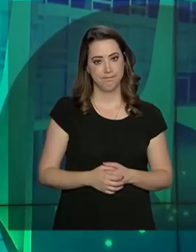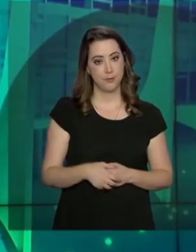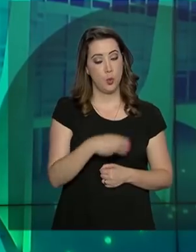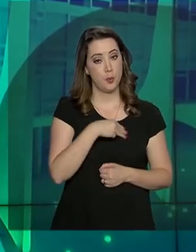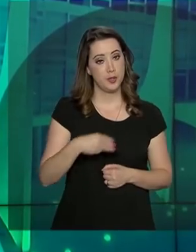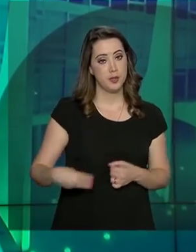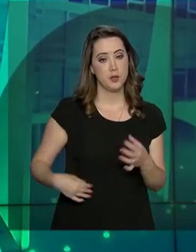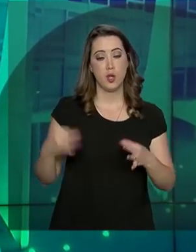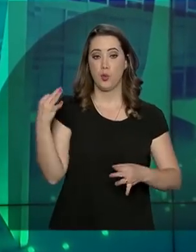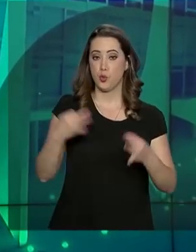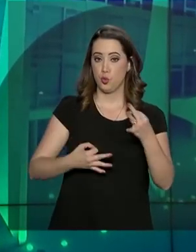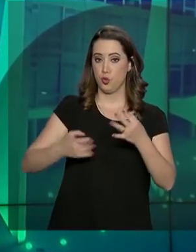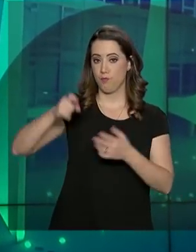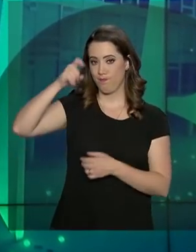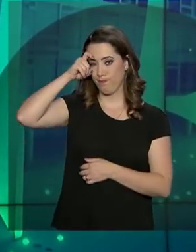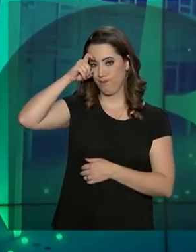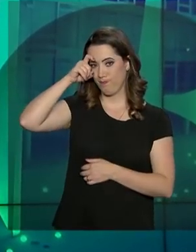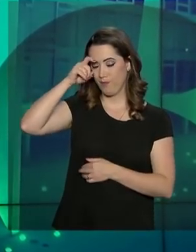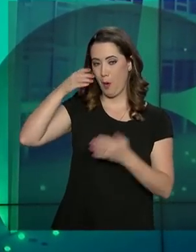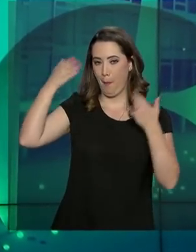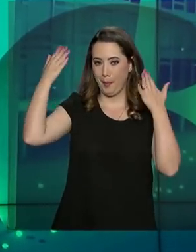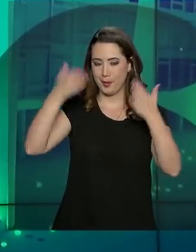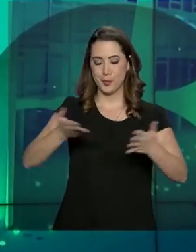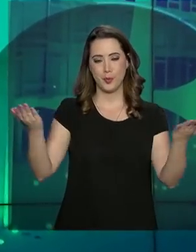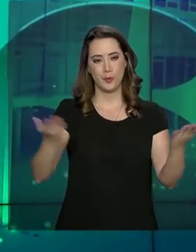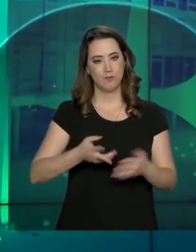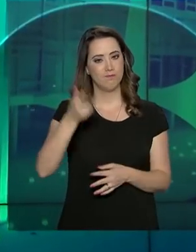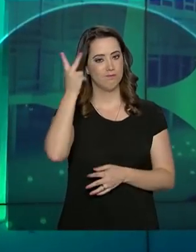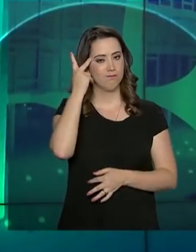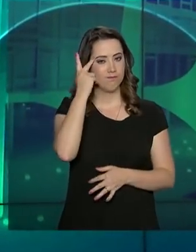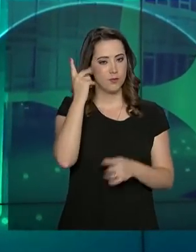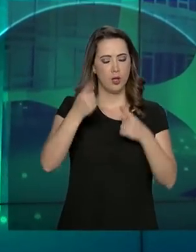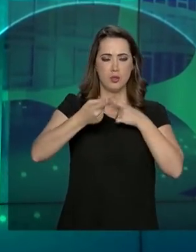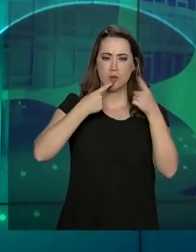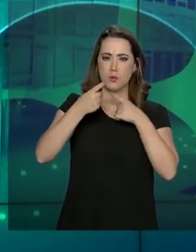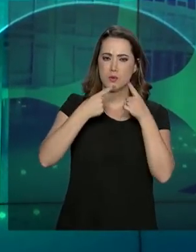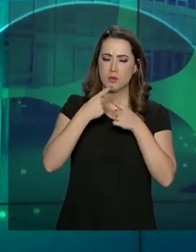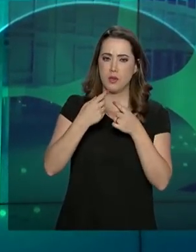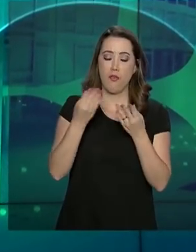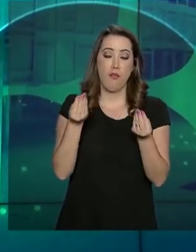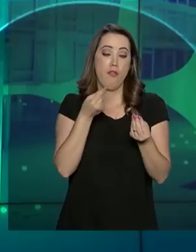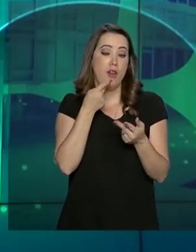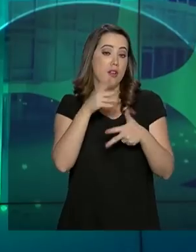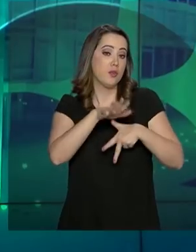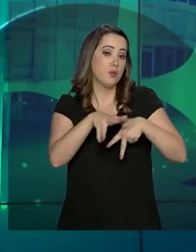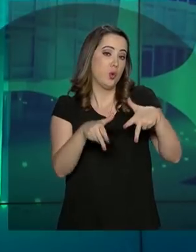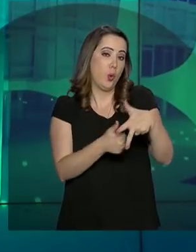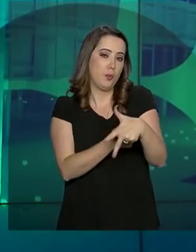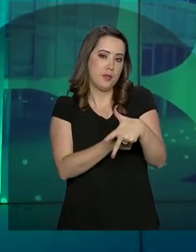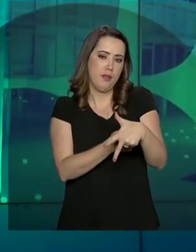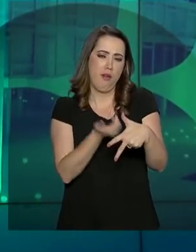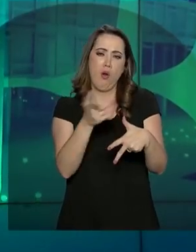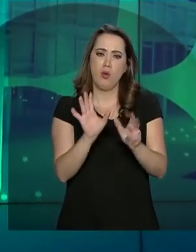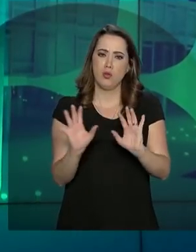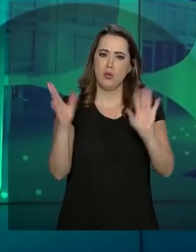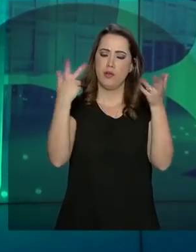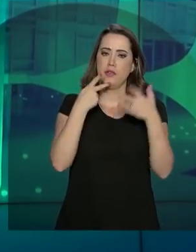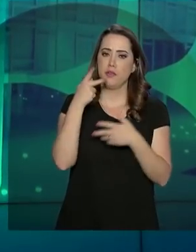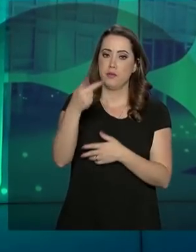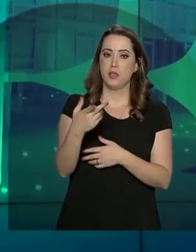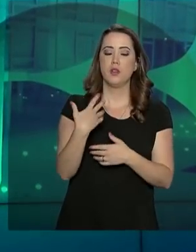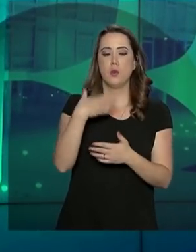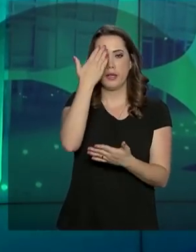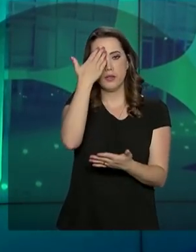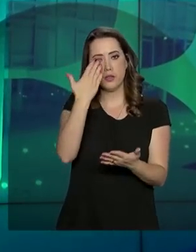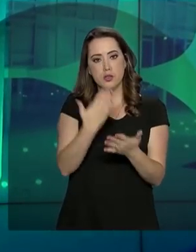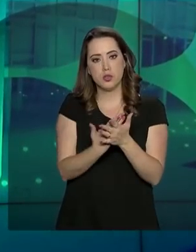Segurança Pública, Sérgio Moro, participou hoje em São Paulo de um debate sobre corrupção. No evento, Moro disse estar